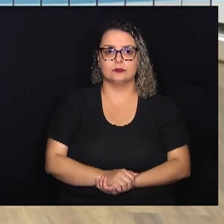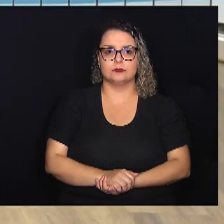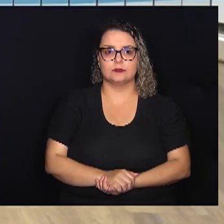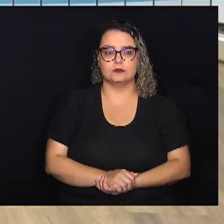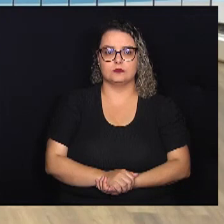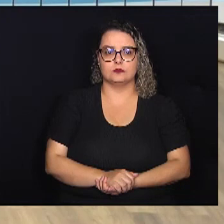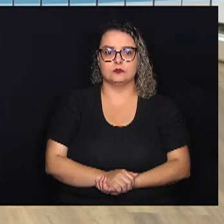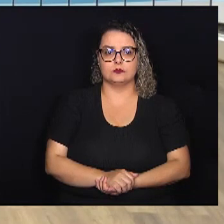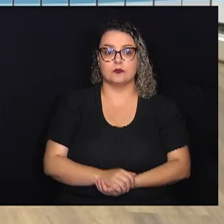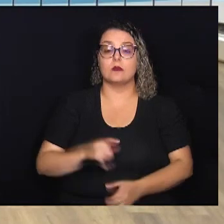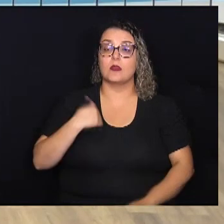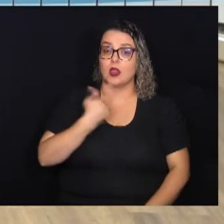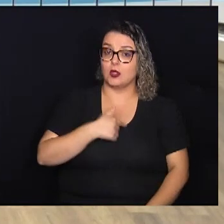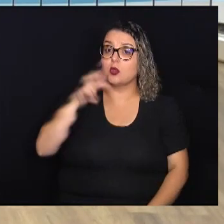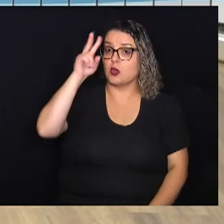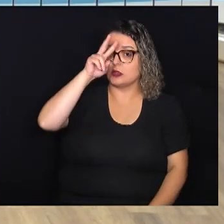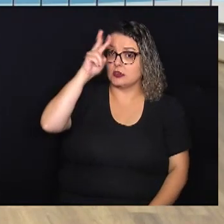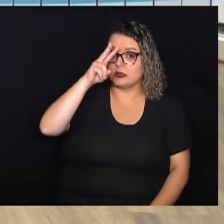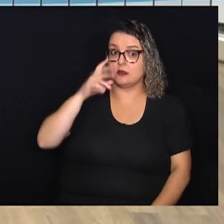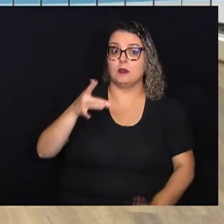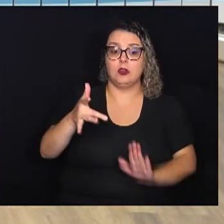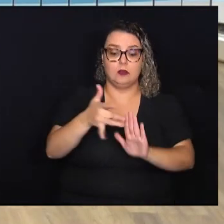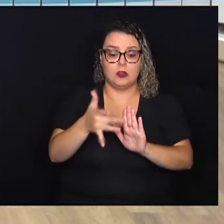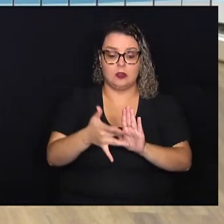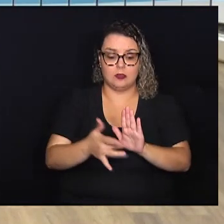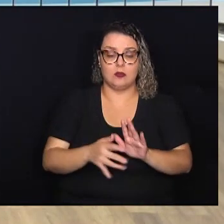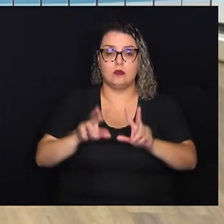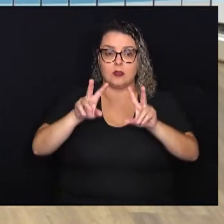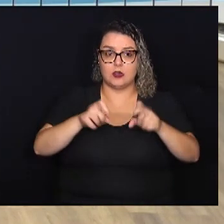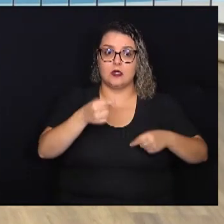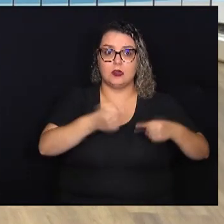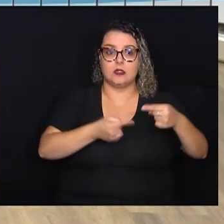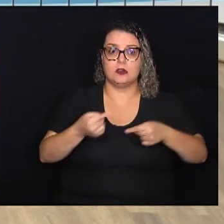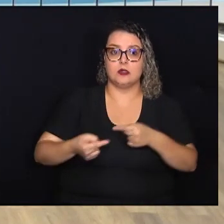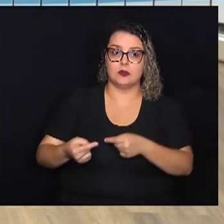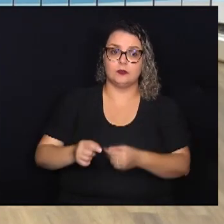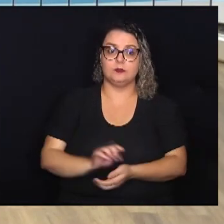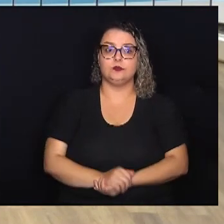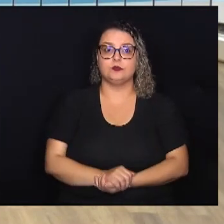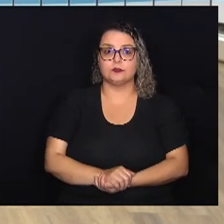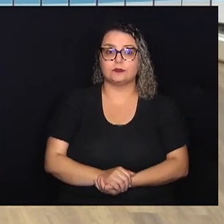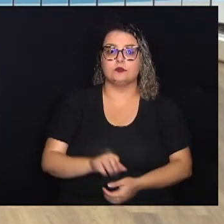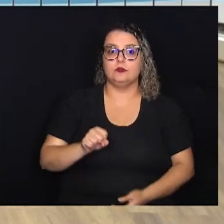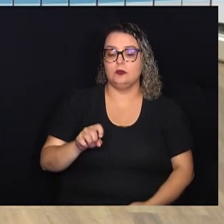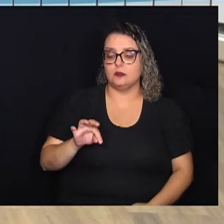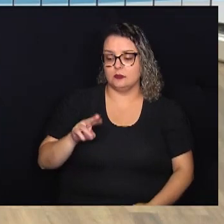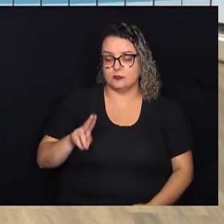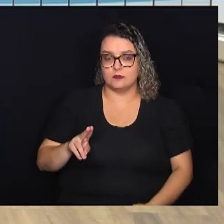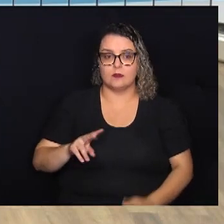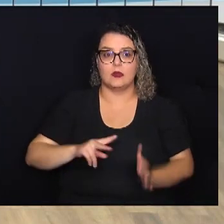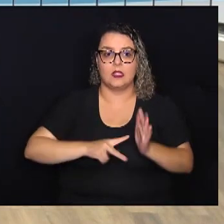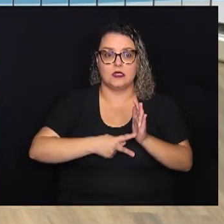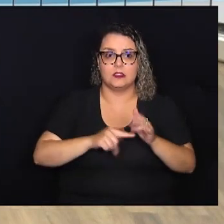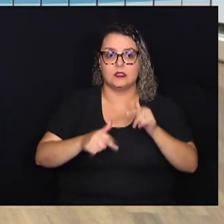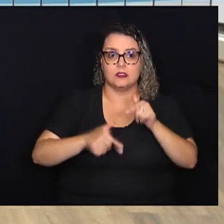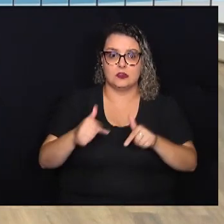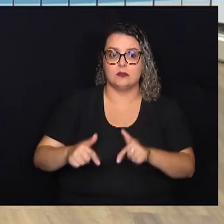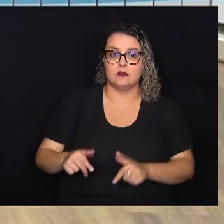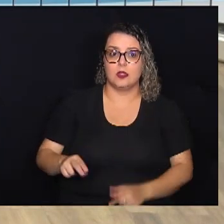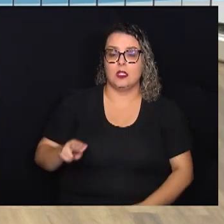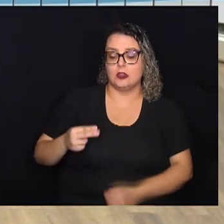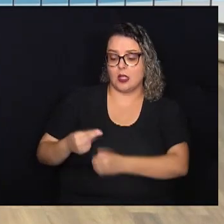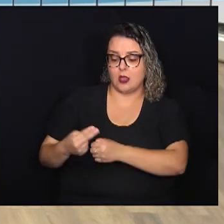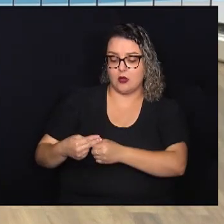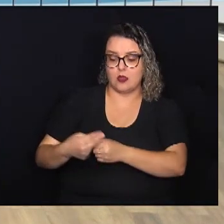E a gente lembra que essa pauta foi tema de discussão entre o STU, Sindicato dos Trabalhadores da Unicamp,